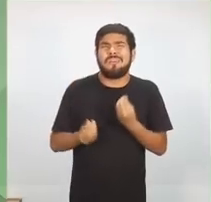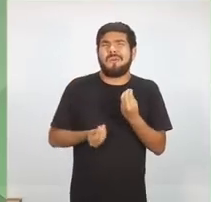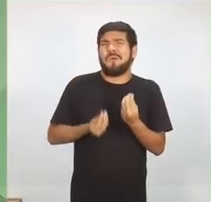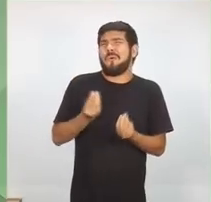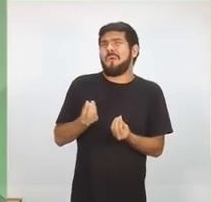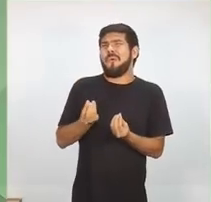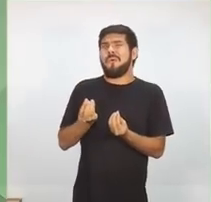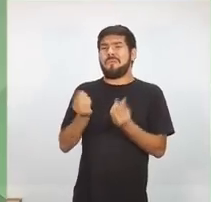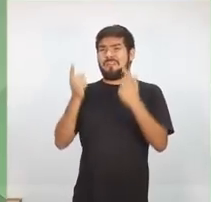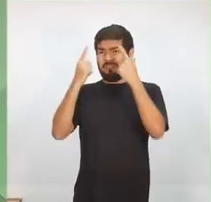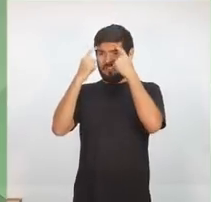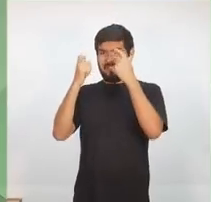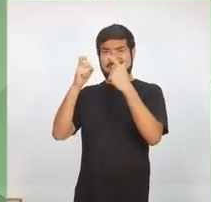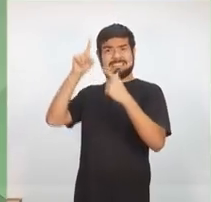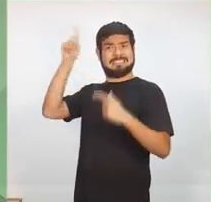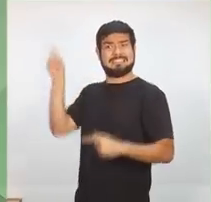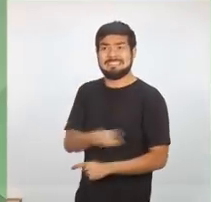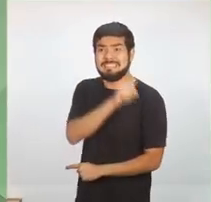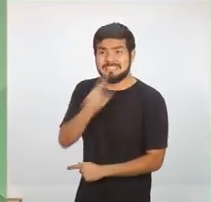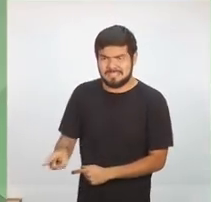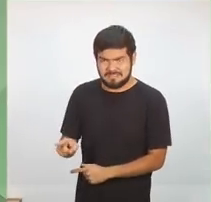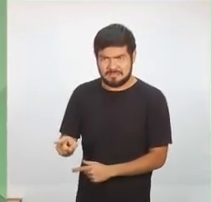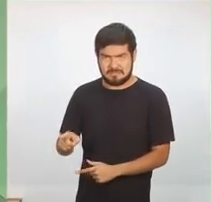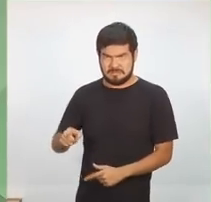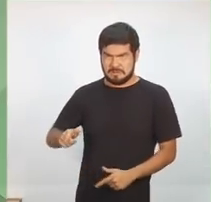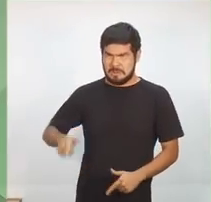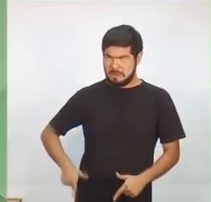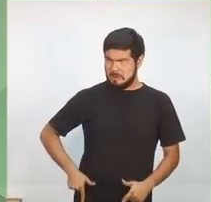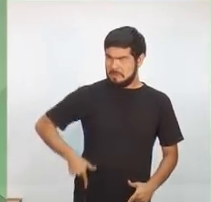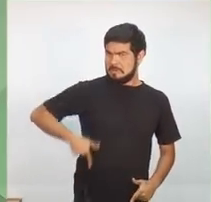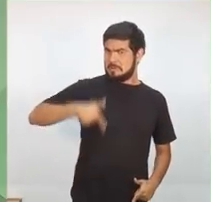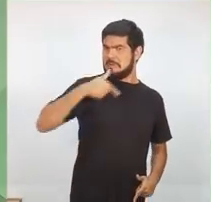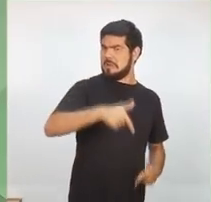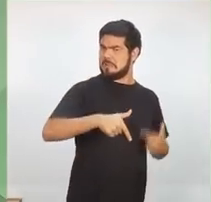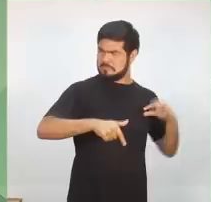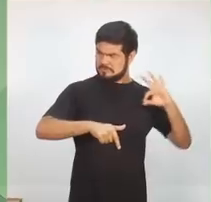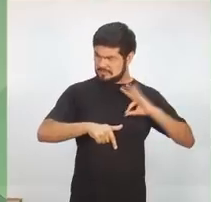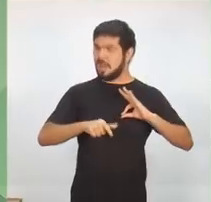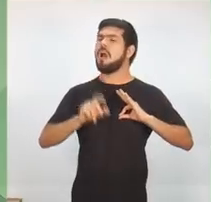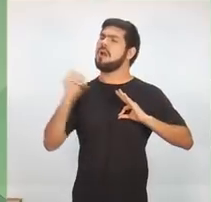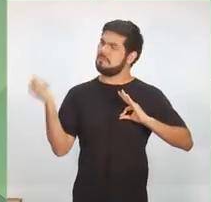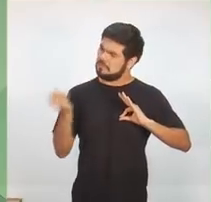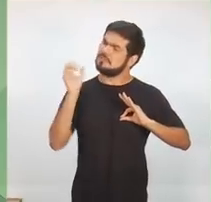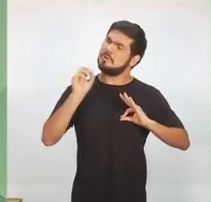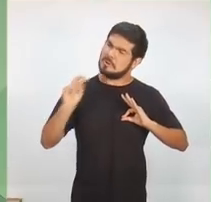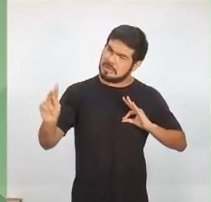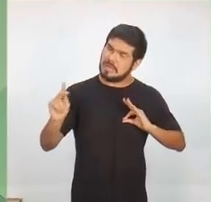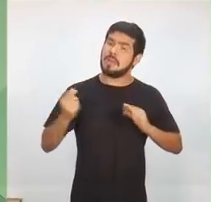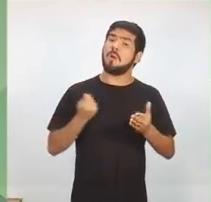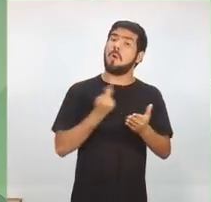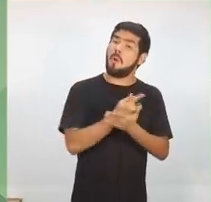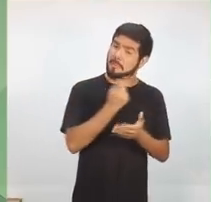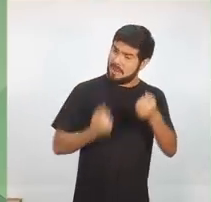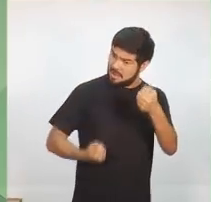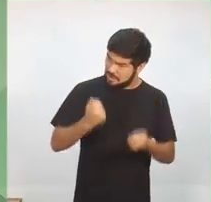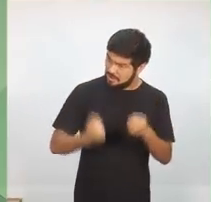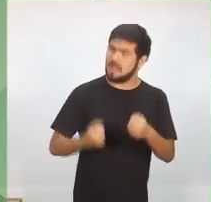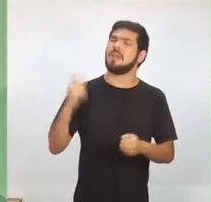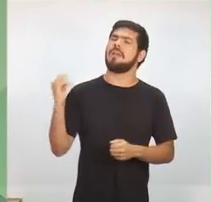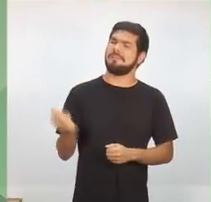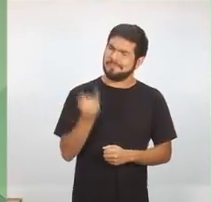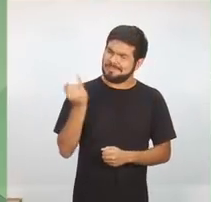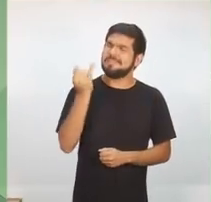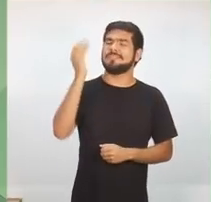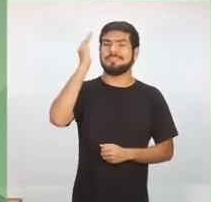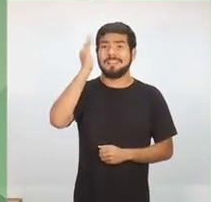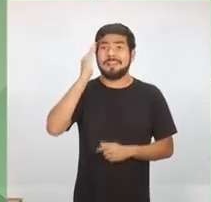combate a violência? Dizer que armar policial é importante, é importante. Comprar viatura é importante. Isso tudo está no nosso plano. Agora, mais